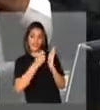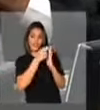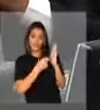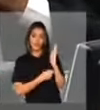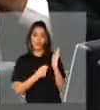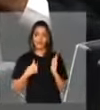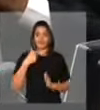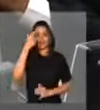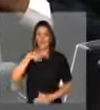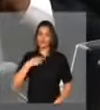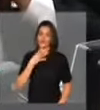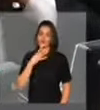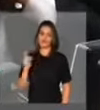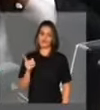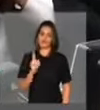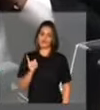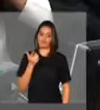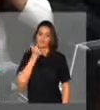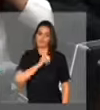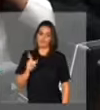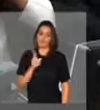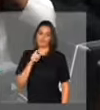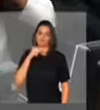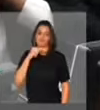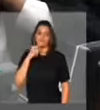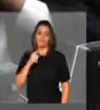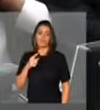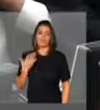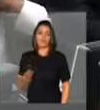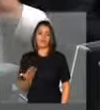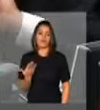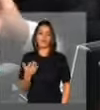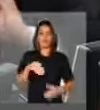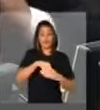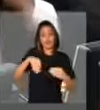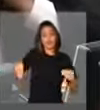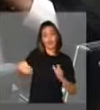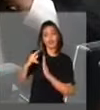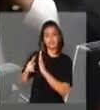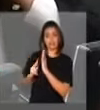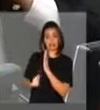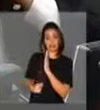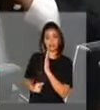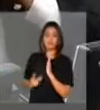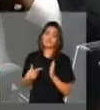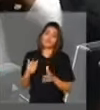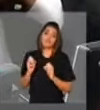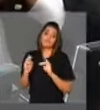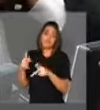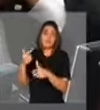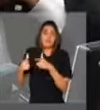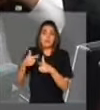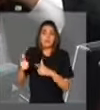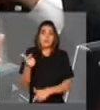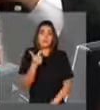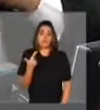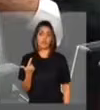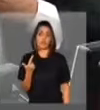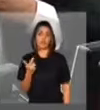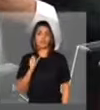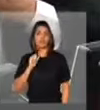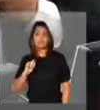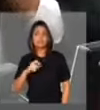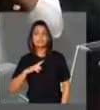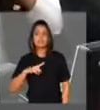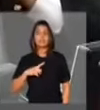Eu também acabei não conseguindo me inscrever, fiquei nos nomes que não conseguiram se inscrever e não tem problema. Eu acho que se houve uma falha de